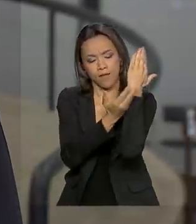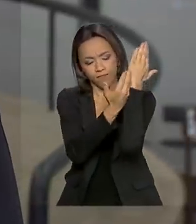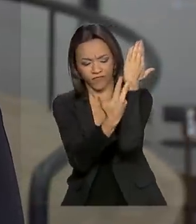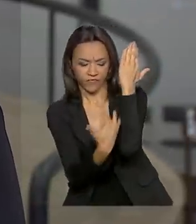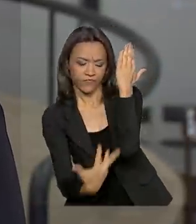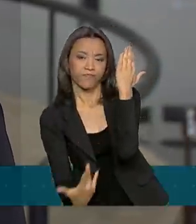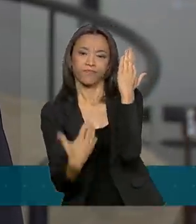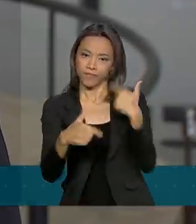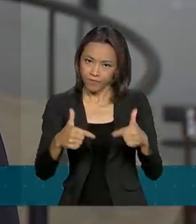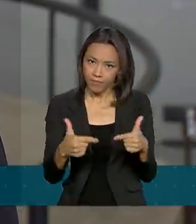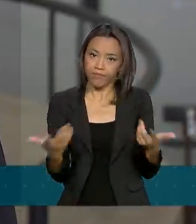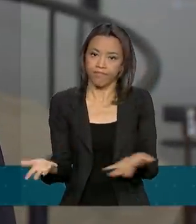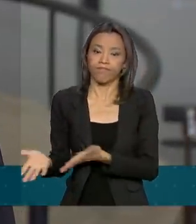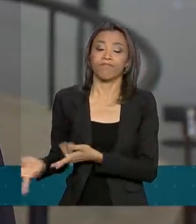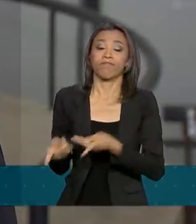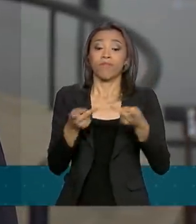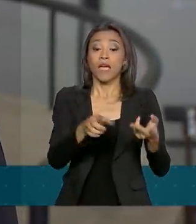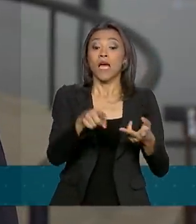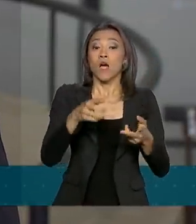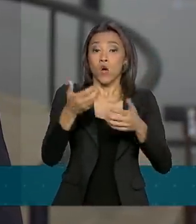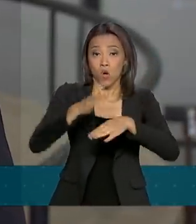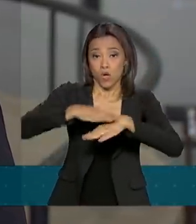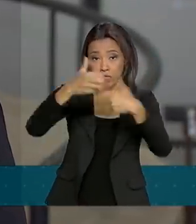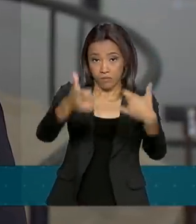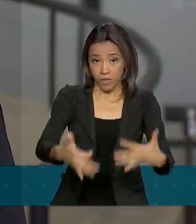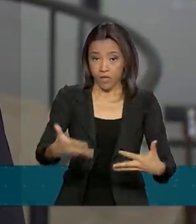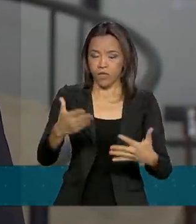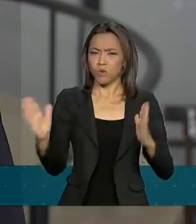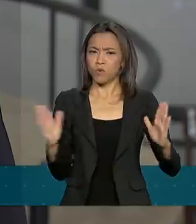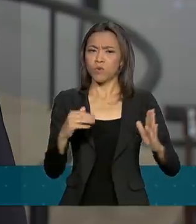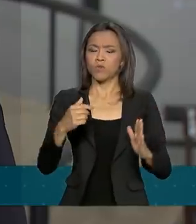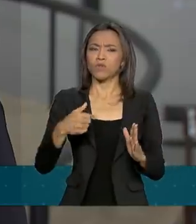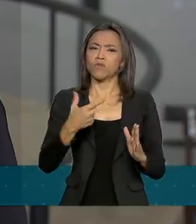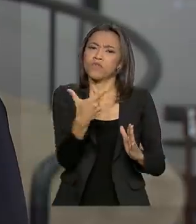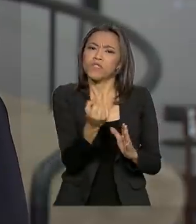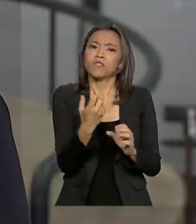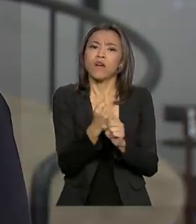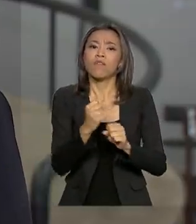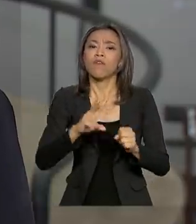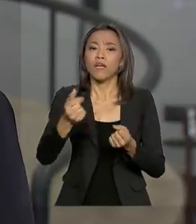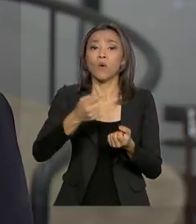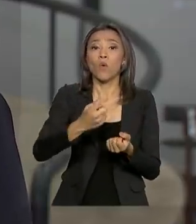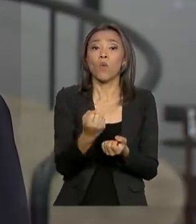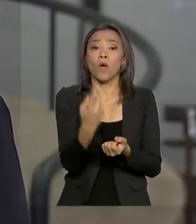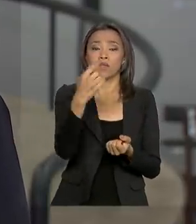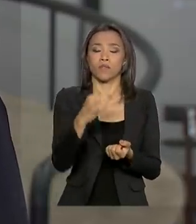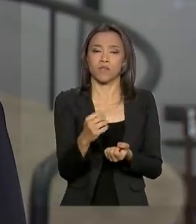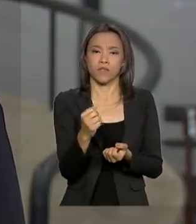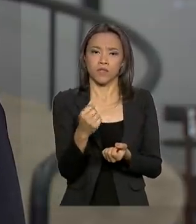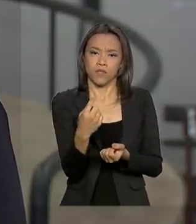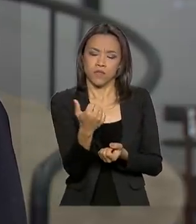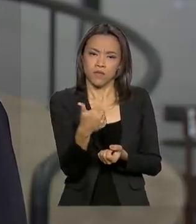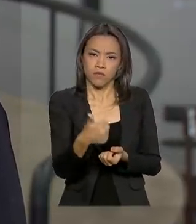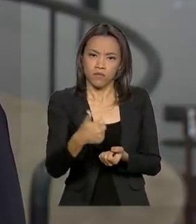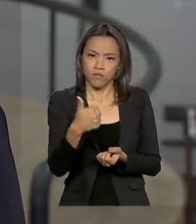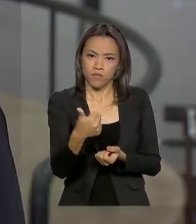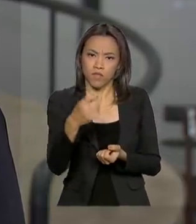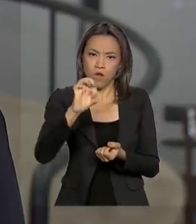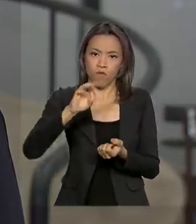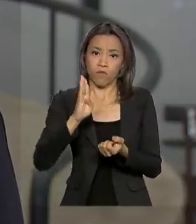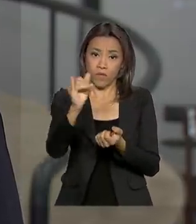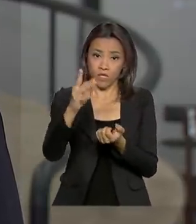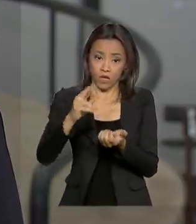governo, ao longo de duas décadas serão investidos quase 219 bilhões de reais. Os recursos serão